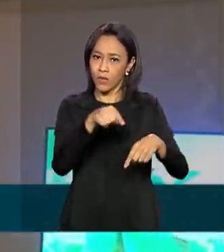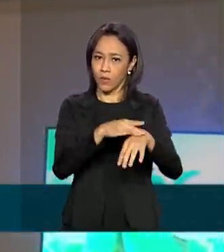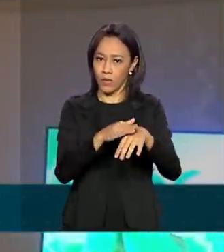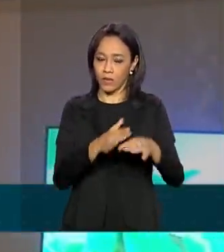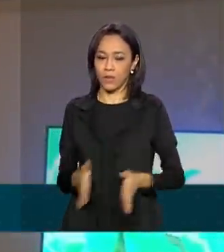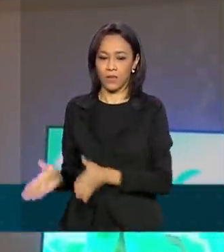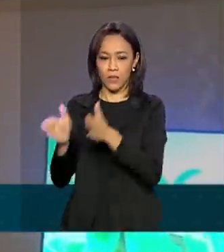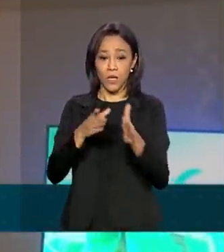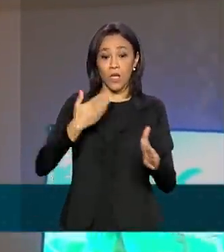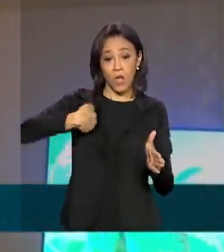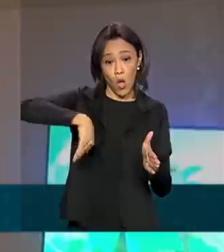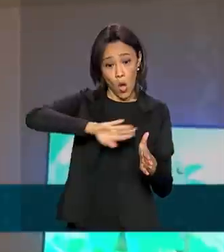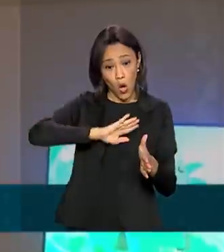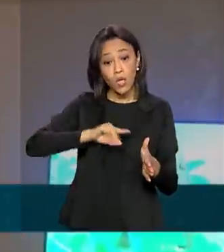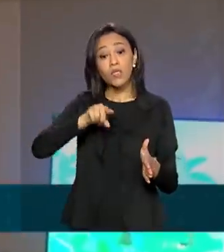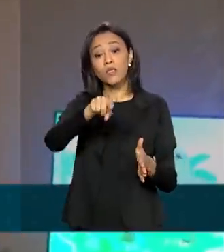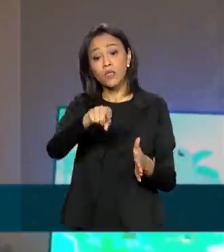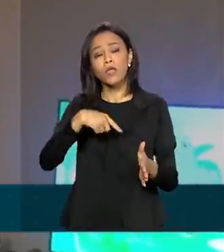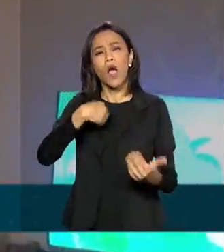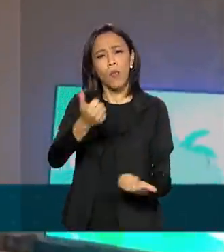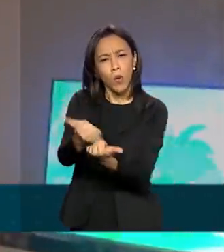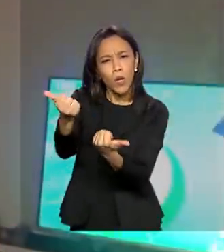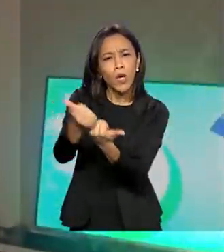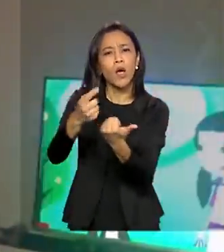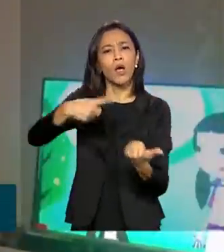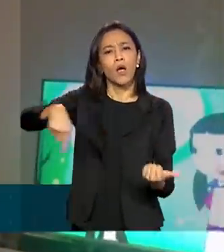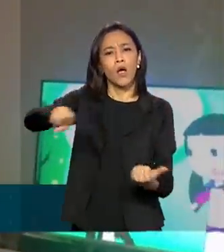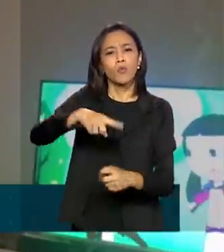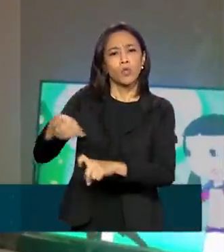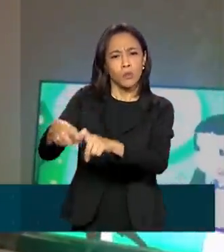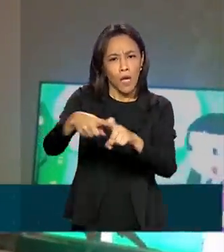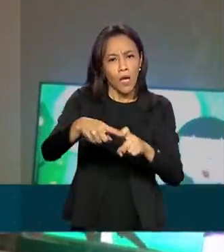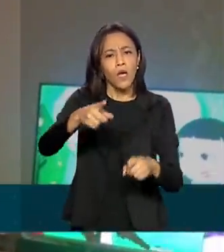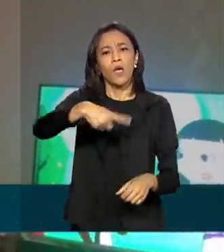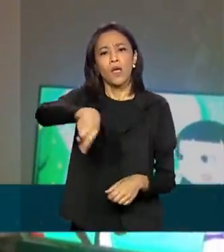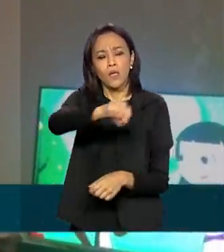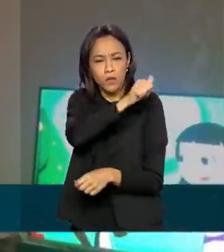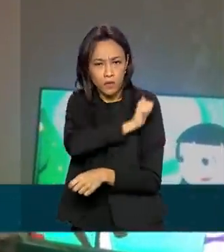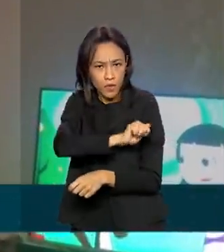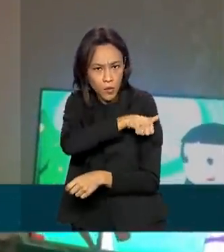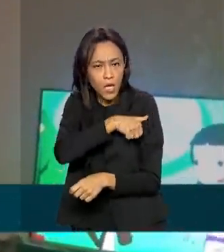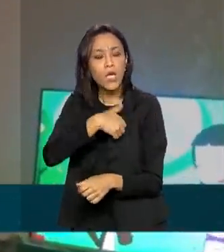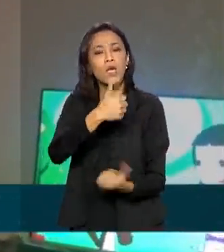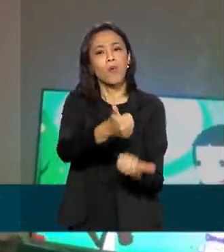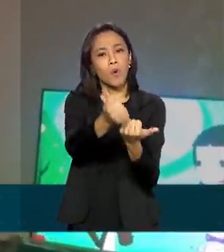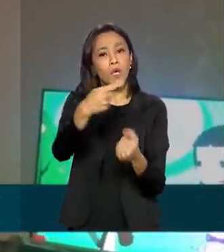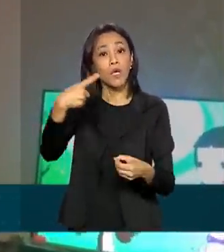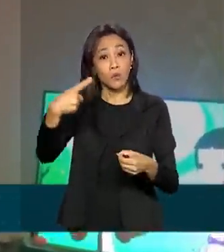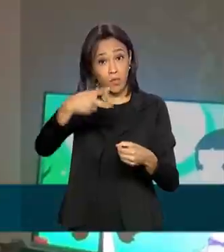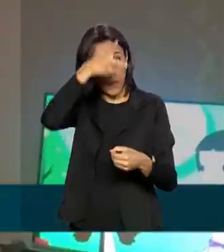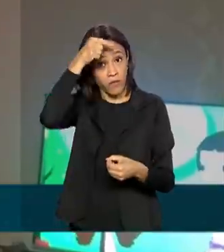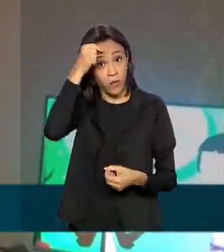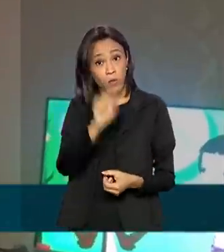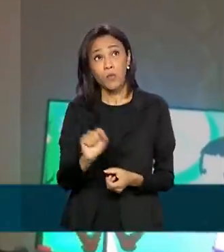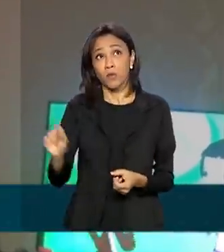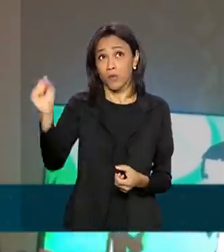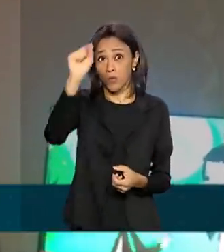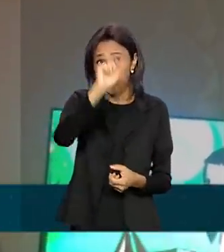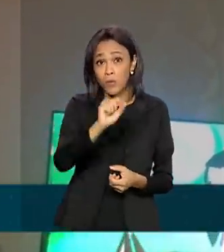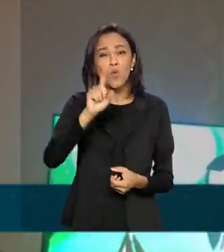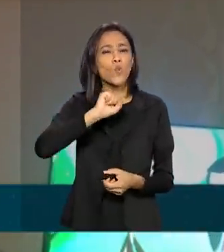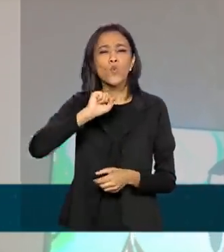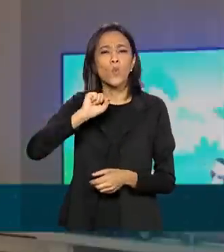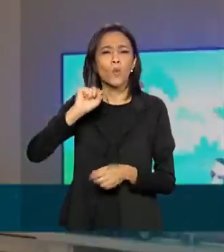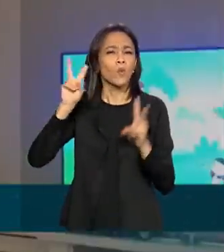aos médicos, aos enfermeiros, às prefeituras municipais, dando